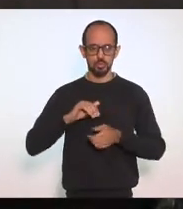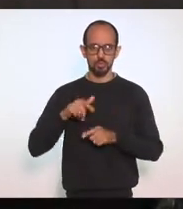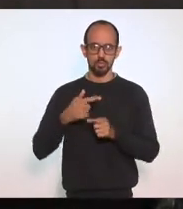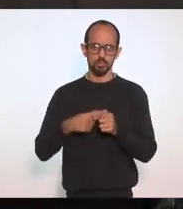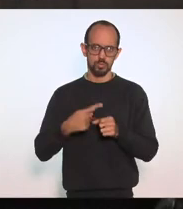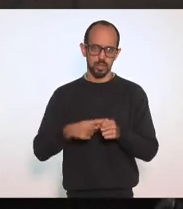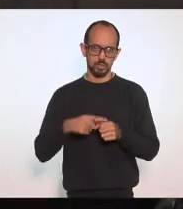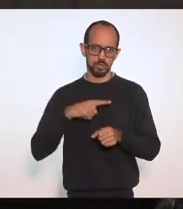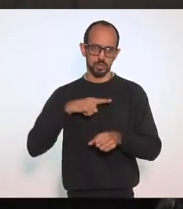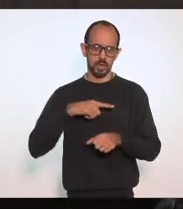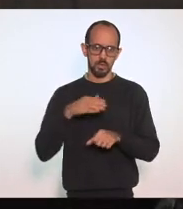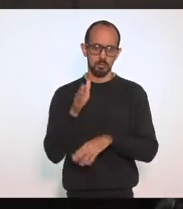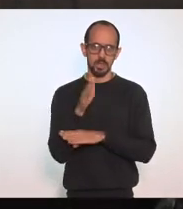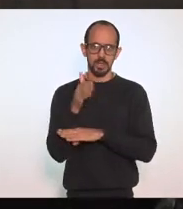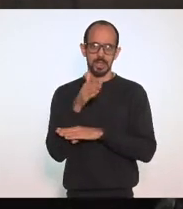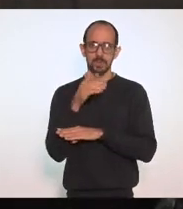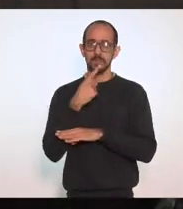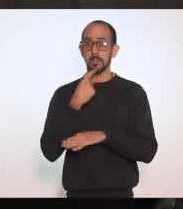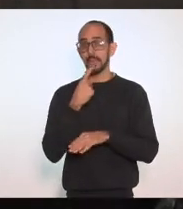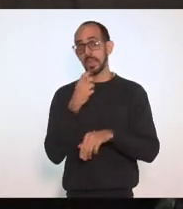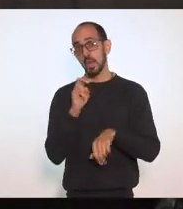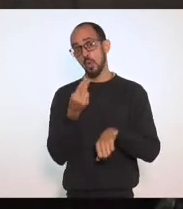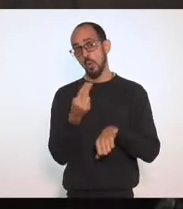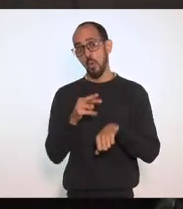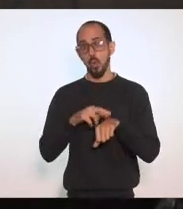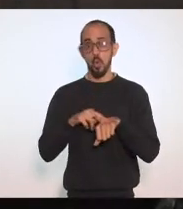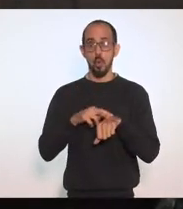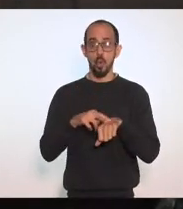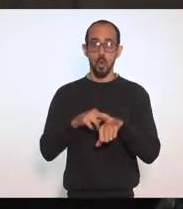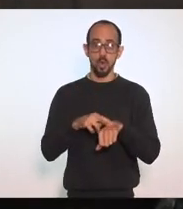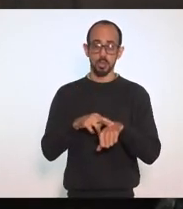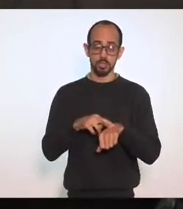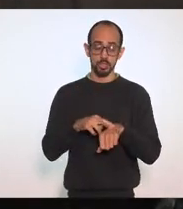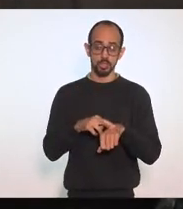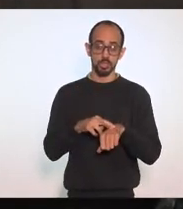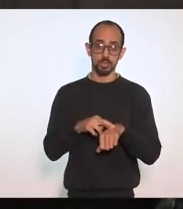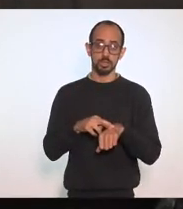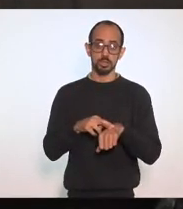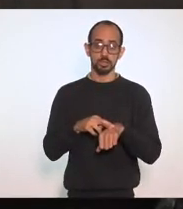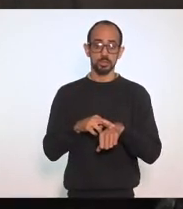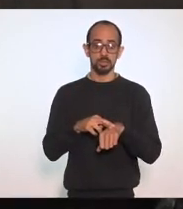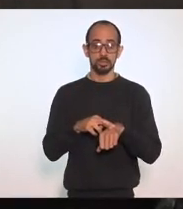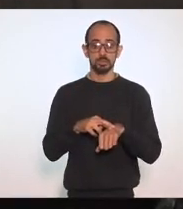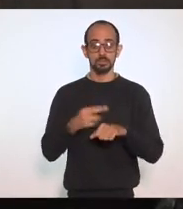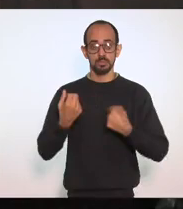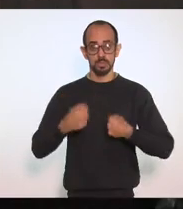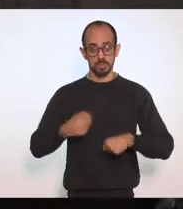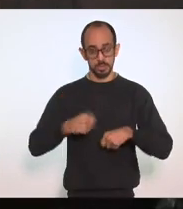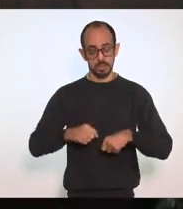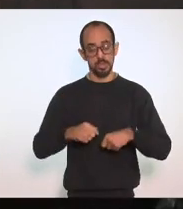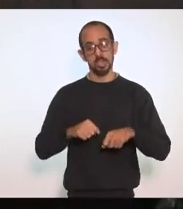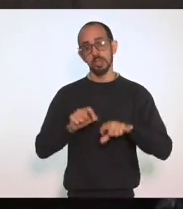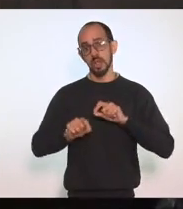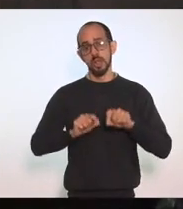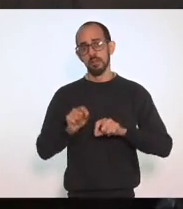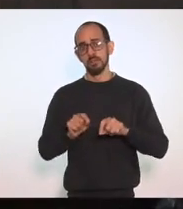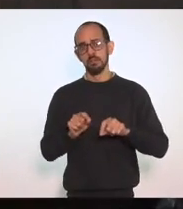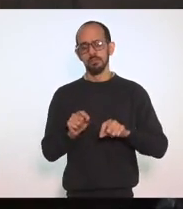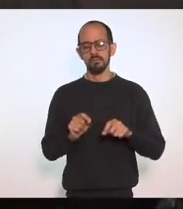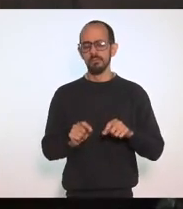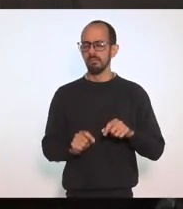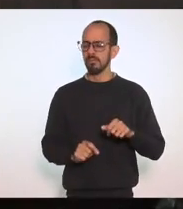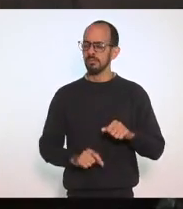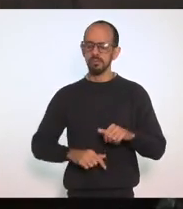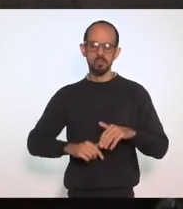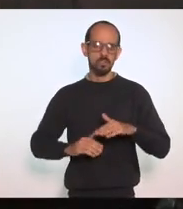Bandeira Vermelha Ou bandeira Roxa Ou seja Risco alto E risco Muito alto Precisam Adotar O máximo De